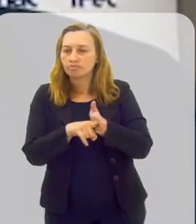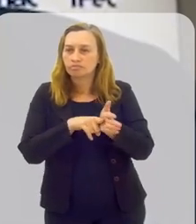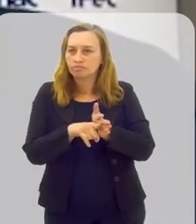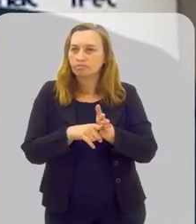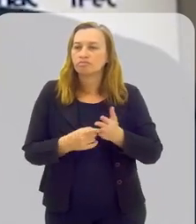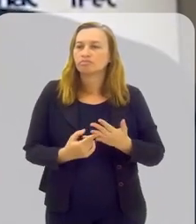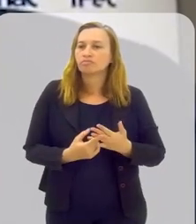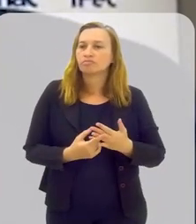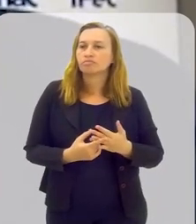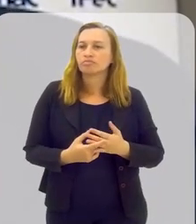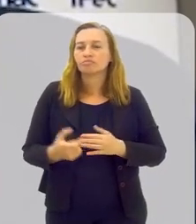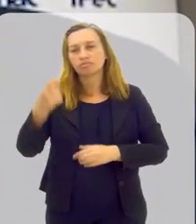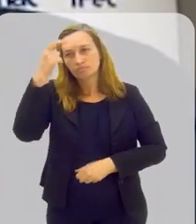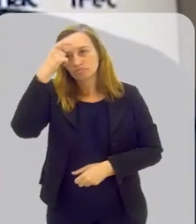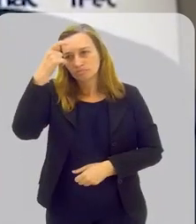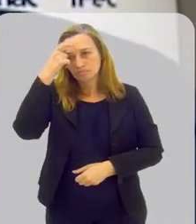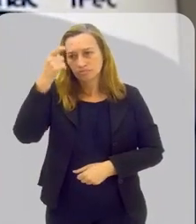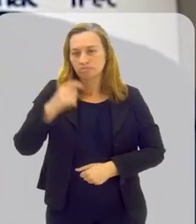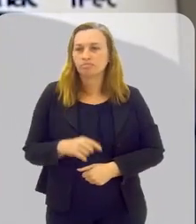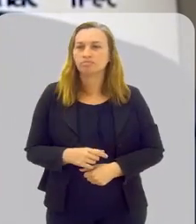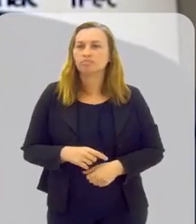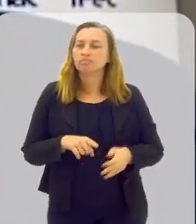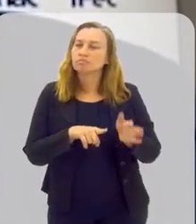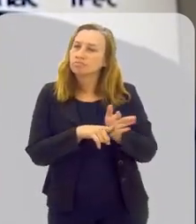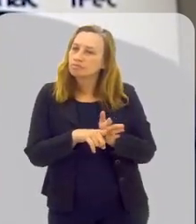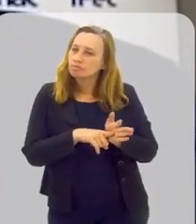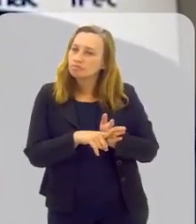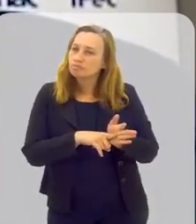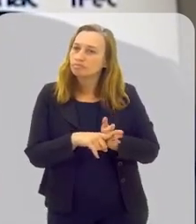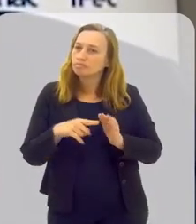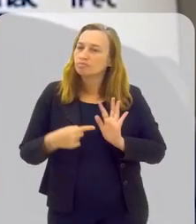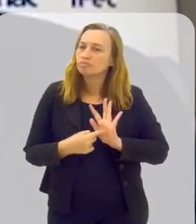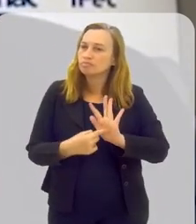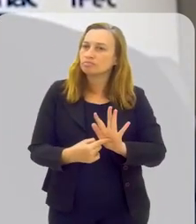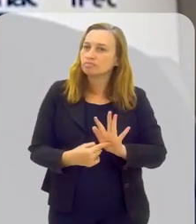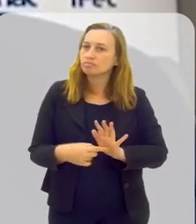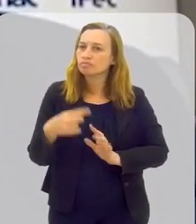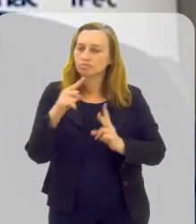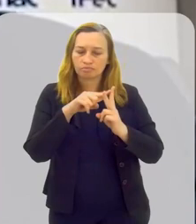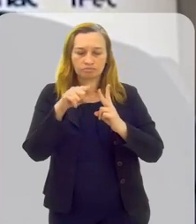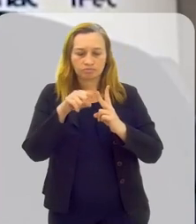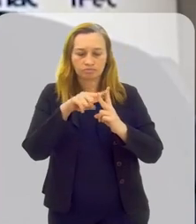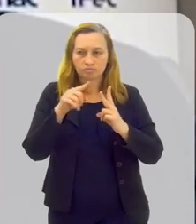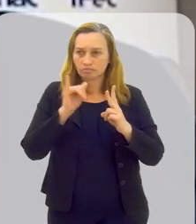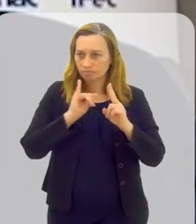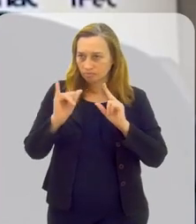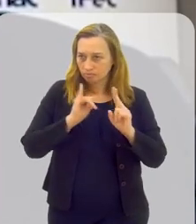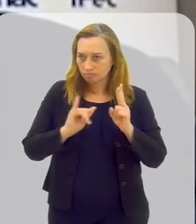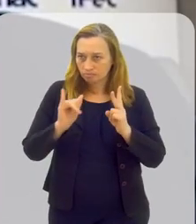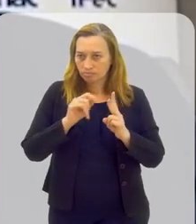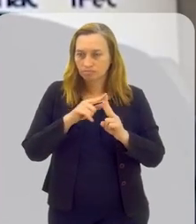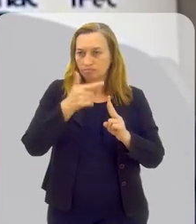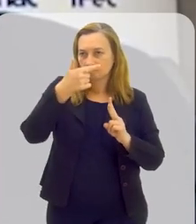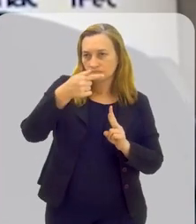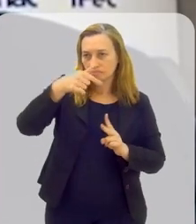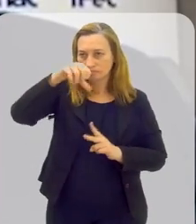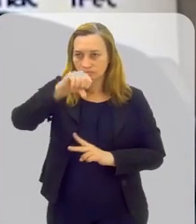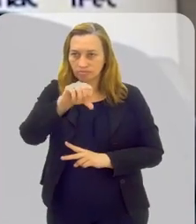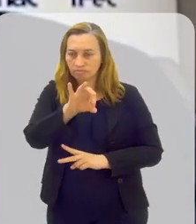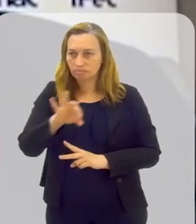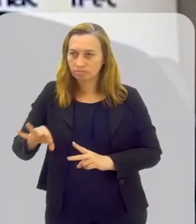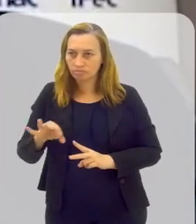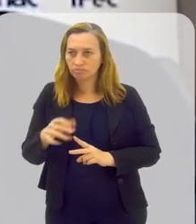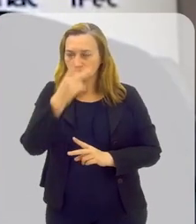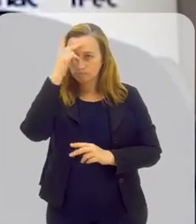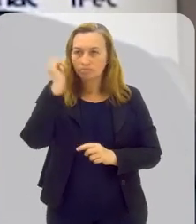Análise, chamada Consumo Consciente. E essa pesquisa apontou, vou te dar dois dados aqui, que 79%